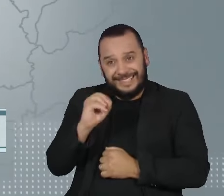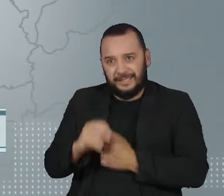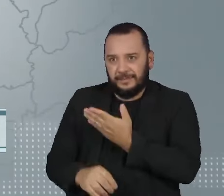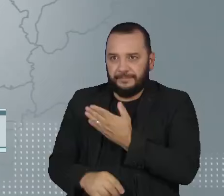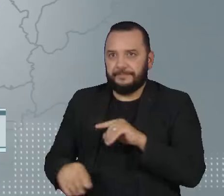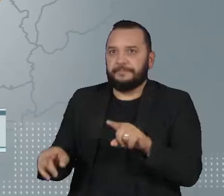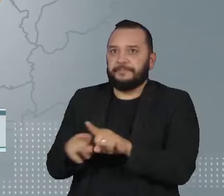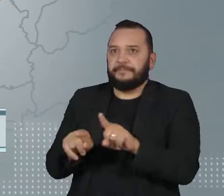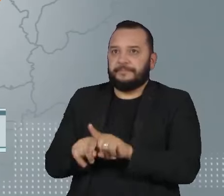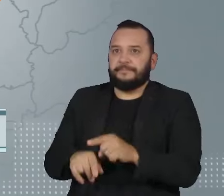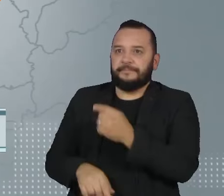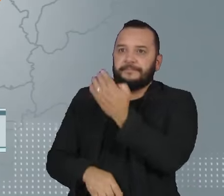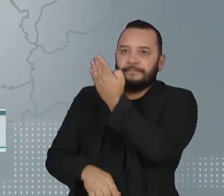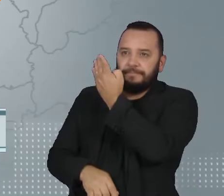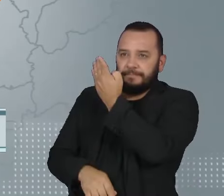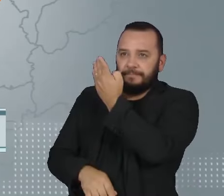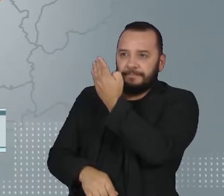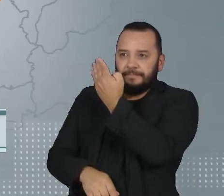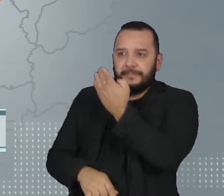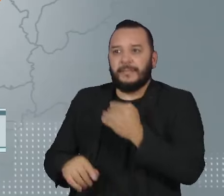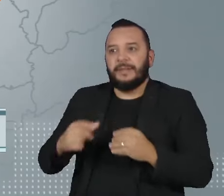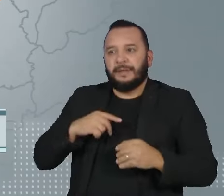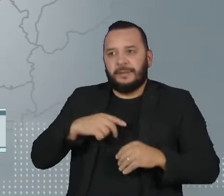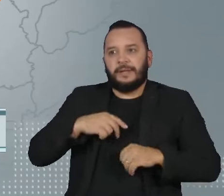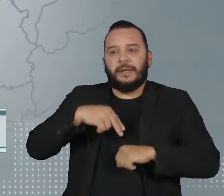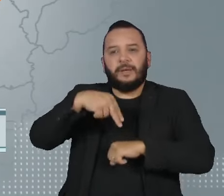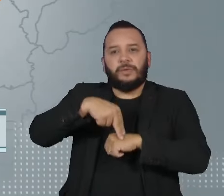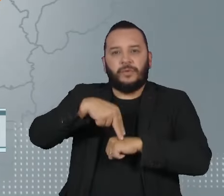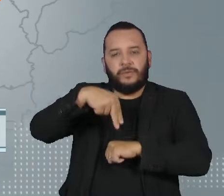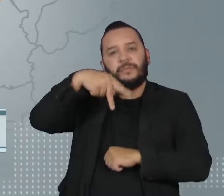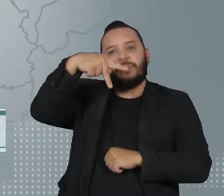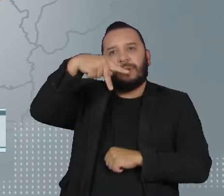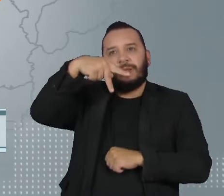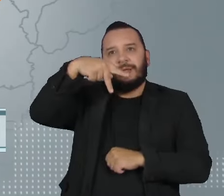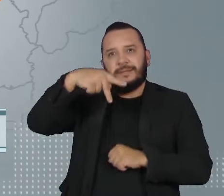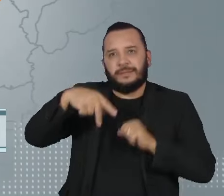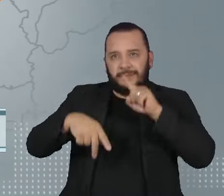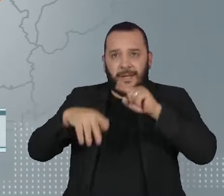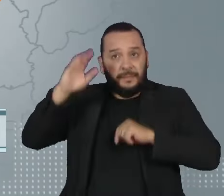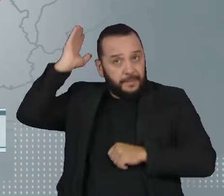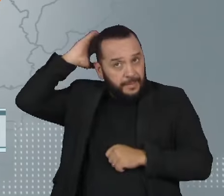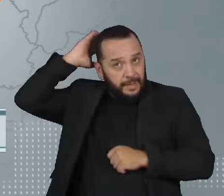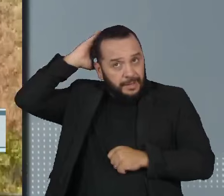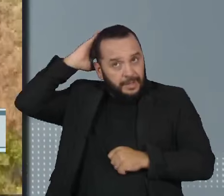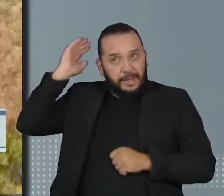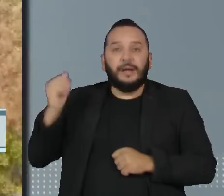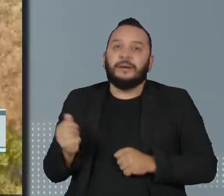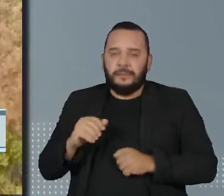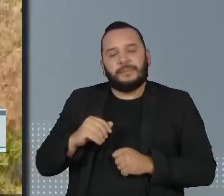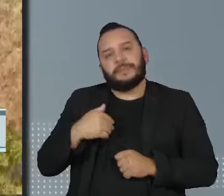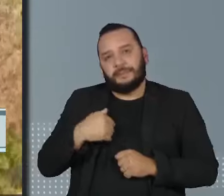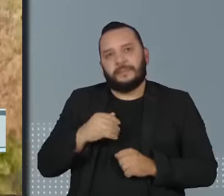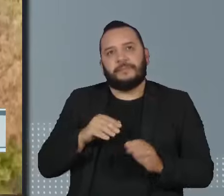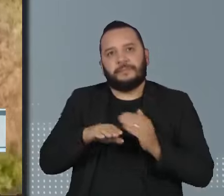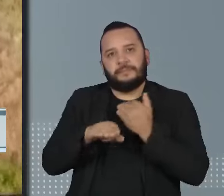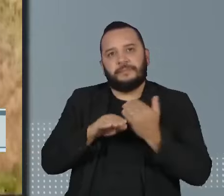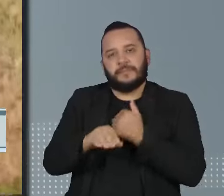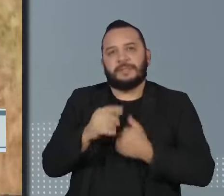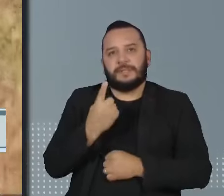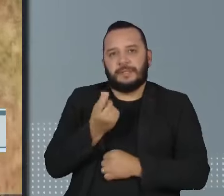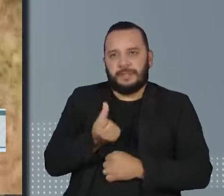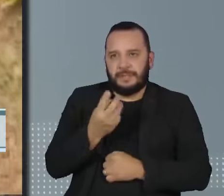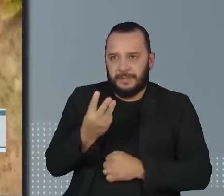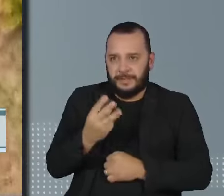E a região de Novo Progresso, no oeste do Pará, ao largo da BR-163. Nessas localidades,